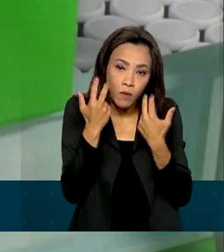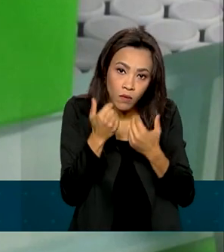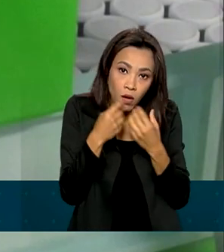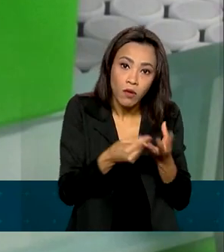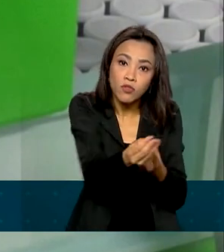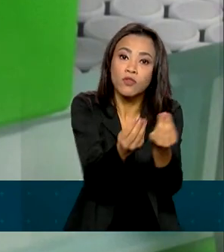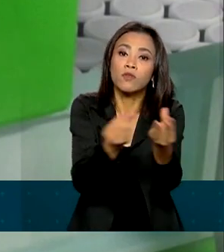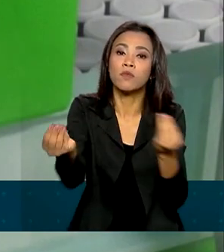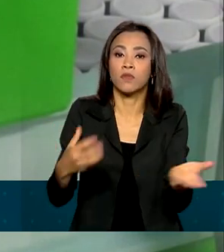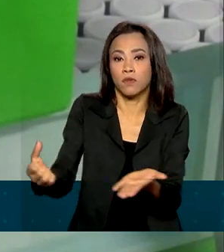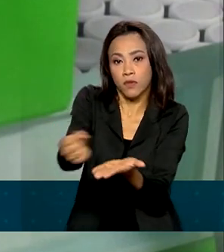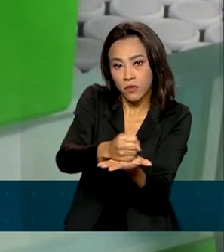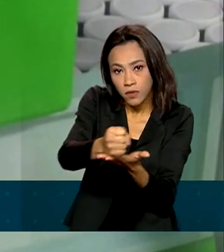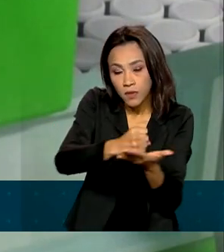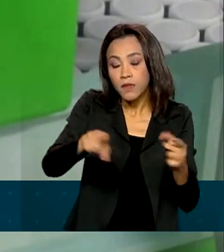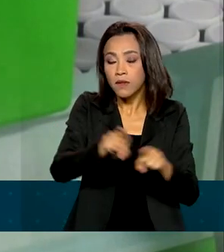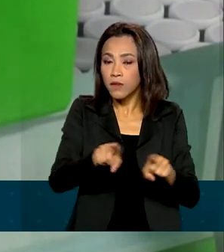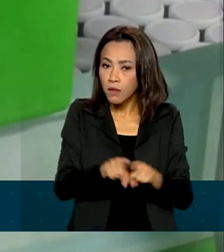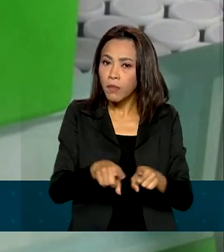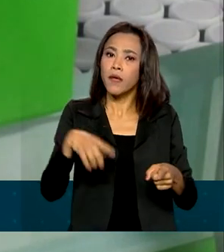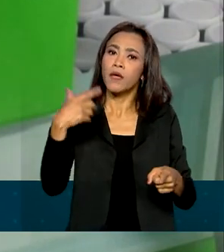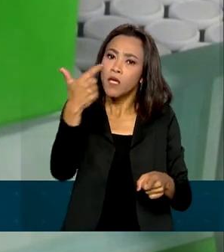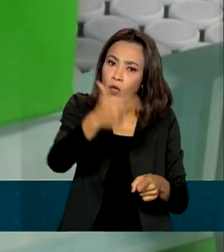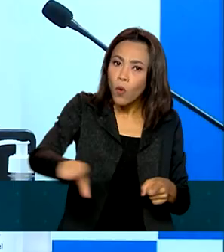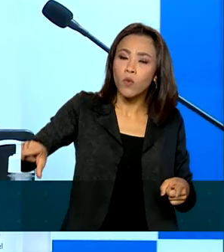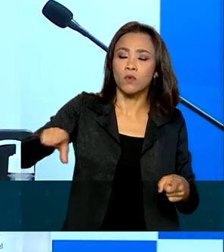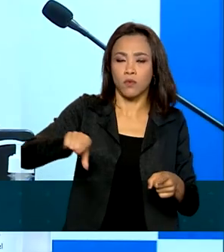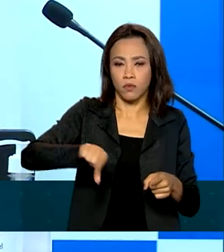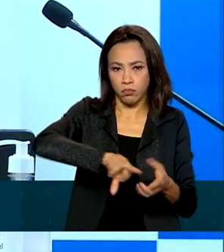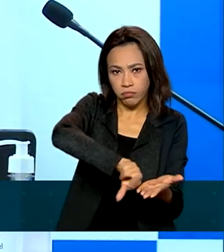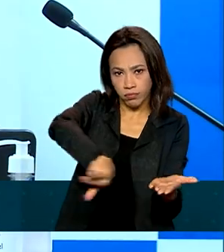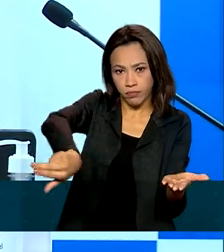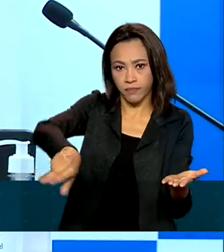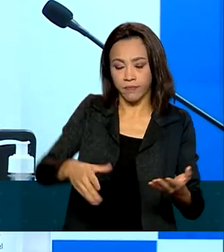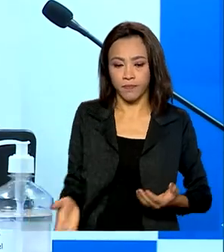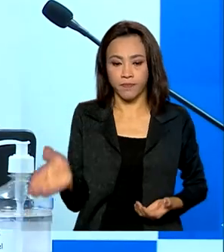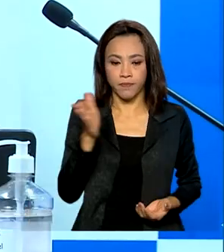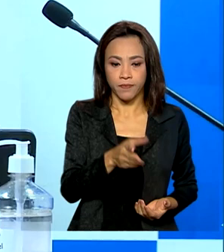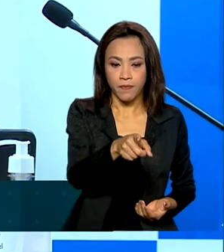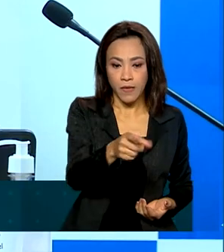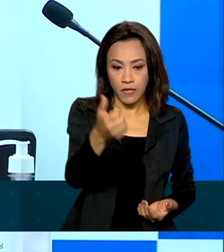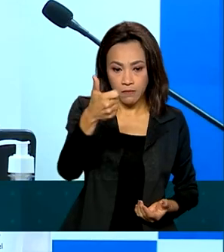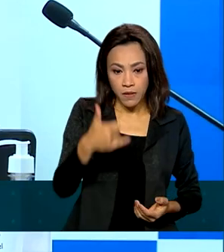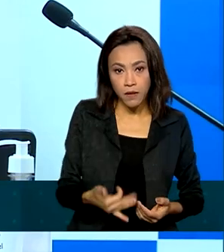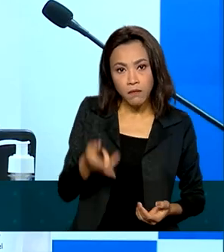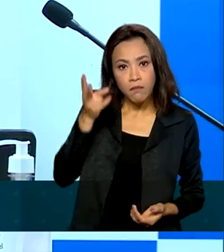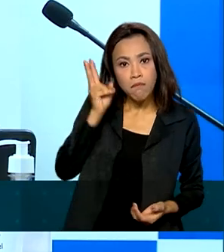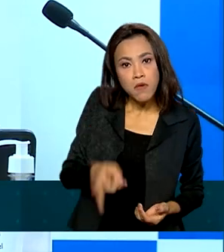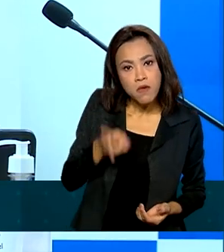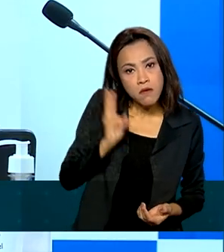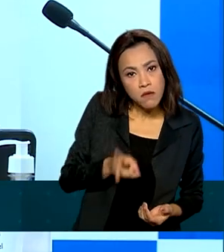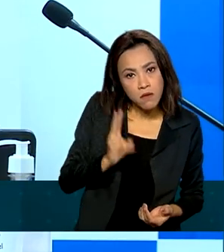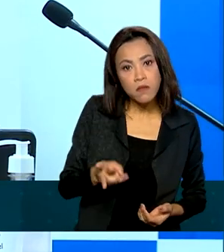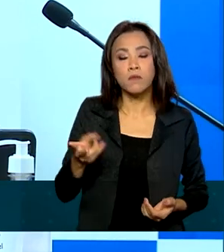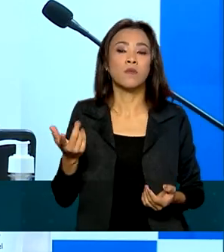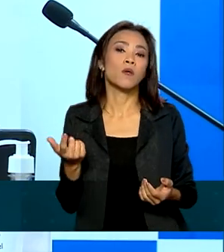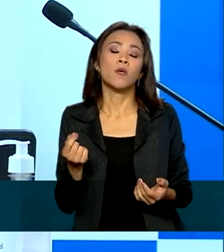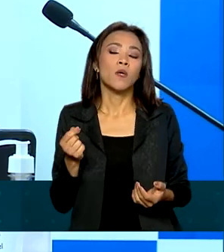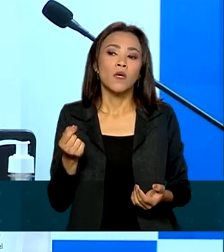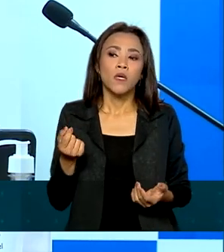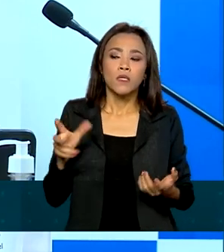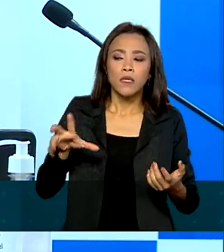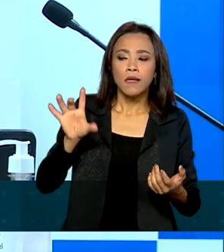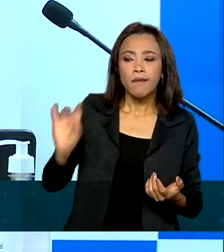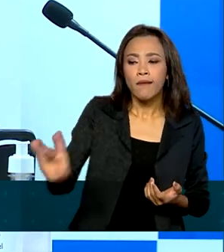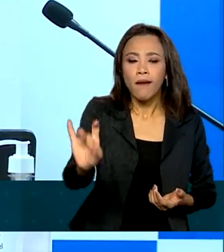substâncias de uso médico o mais rápido possível. Mesmo num ambiente tripartite, mesmo num ambiente que cada um tem